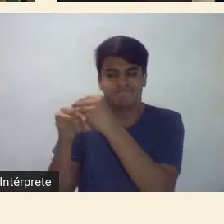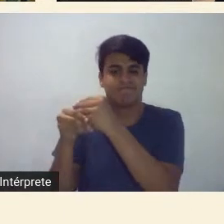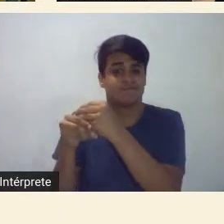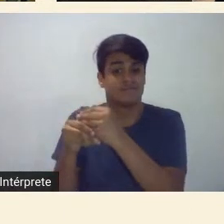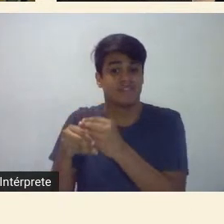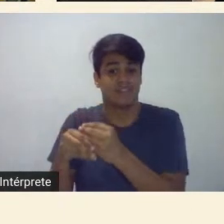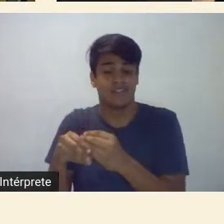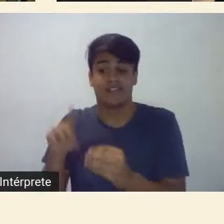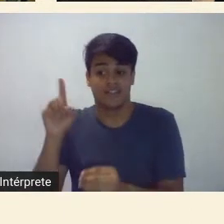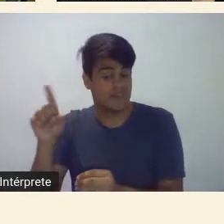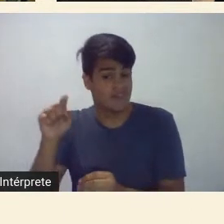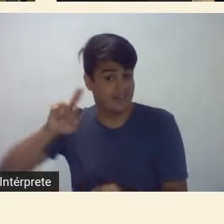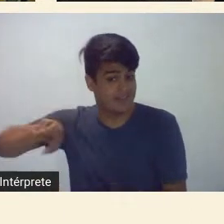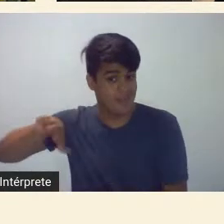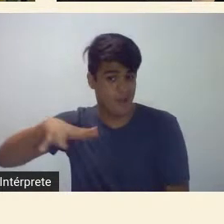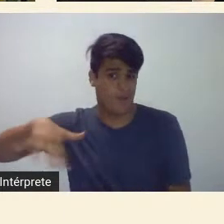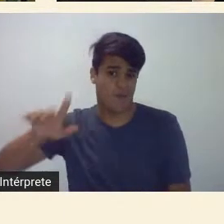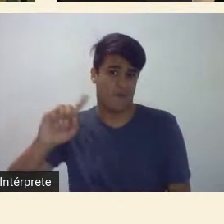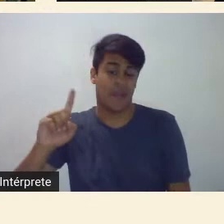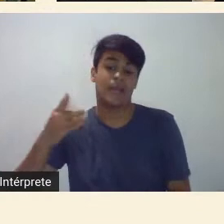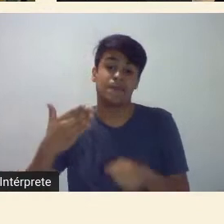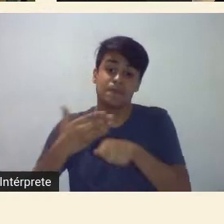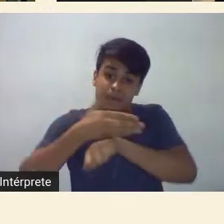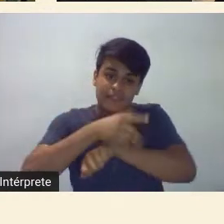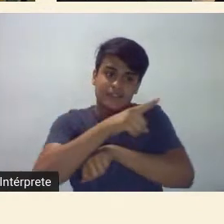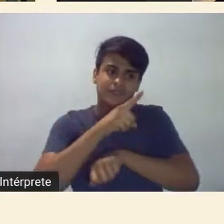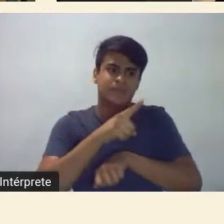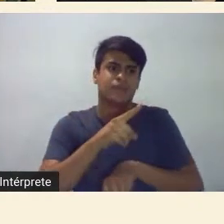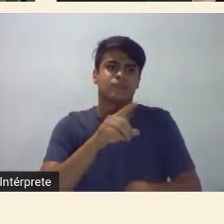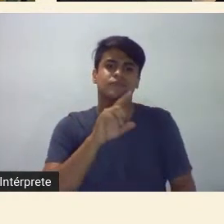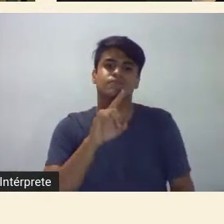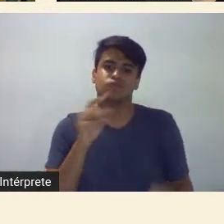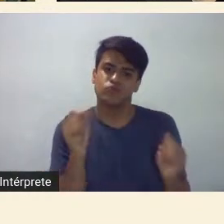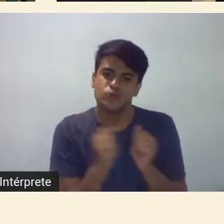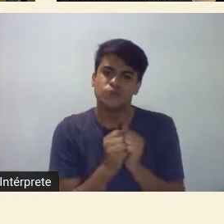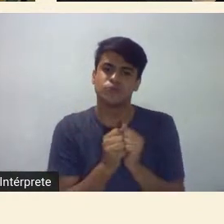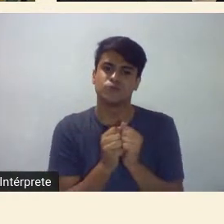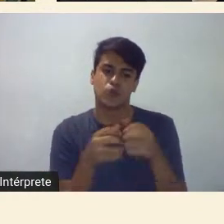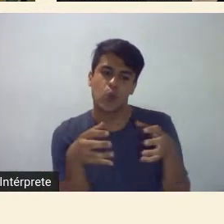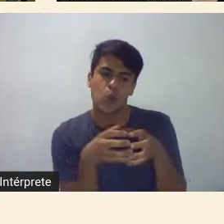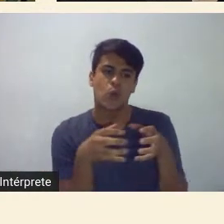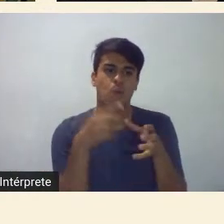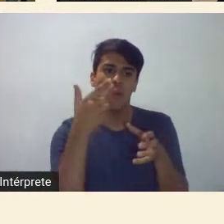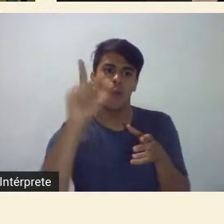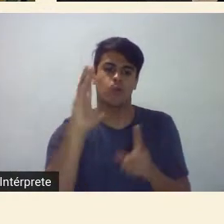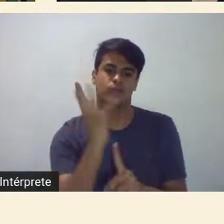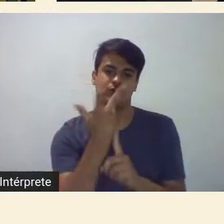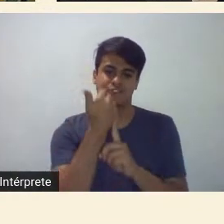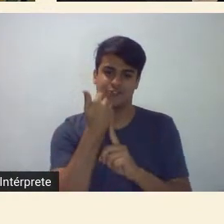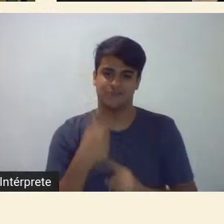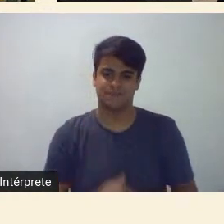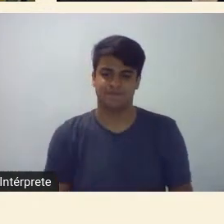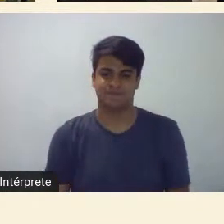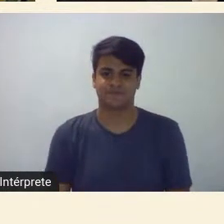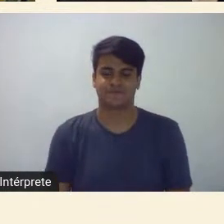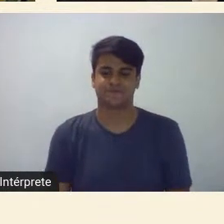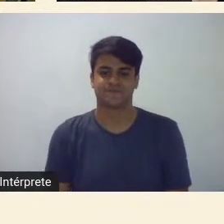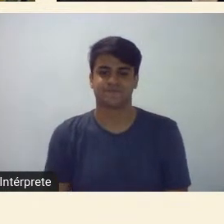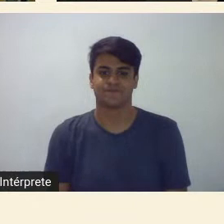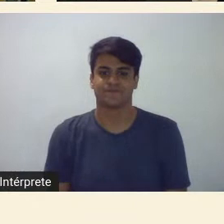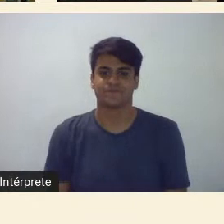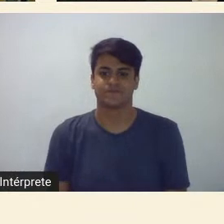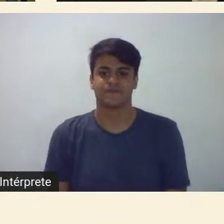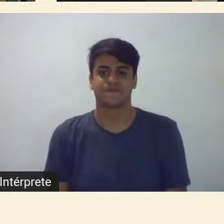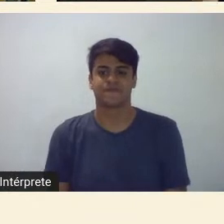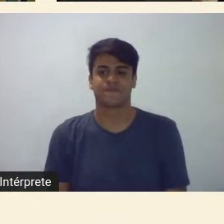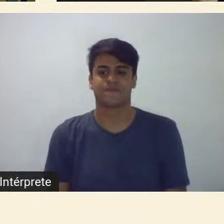é artista ele trabalhou ele participou da semana a quatro mãos com outro artista agora aqui uma